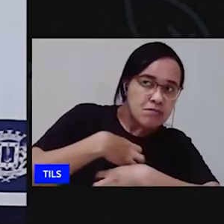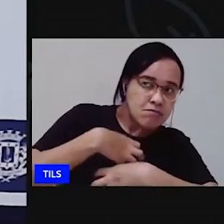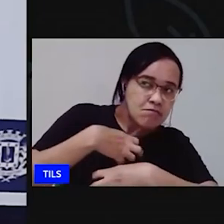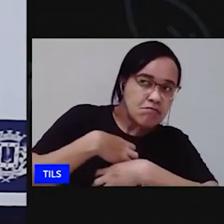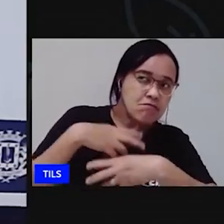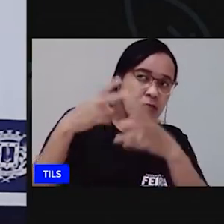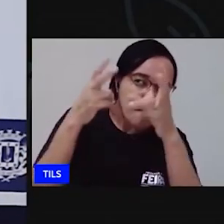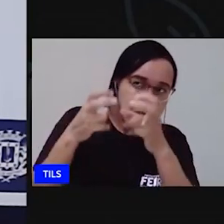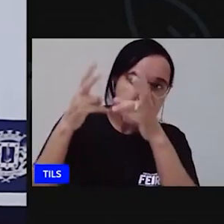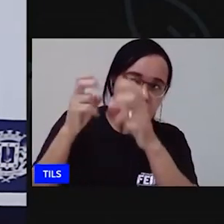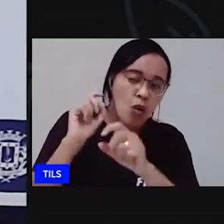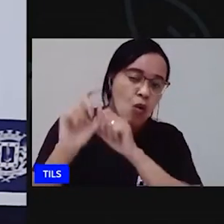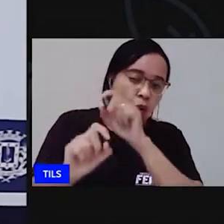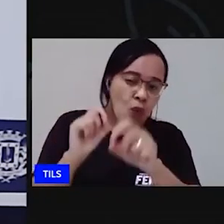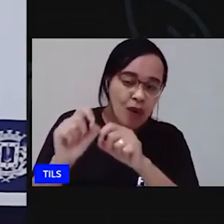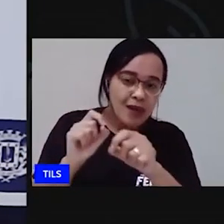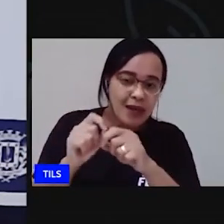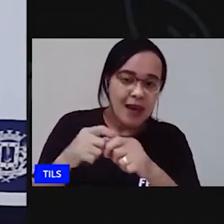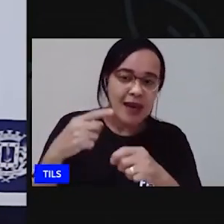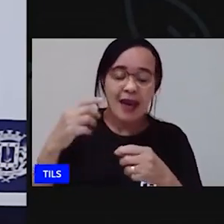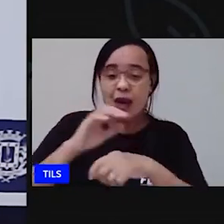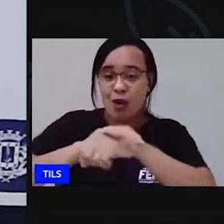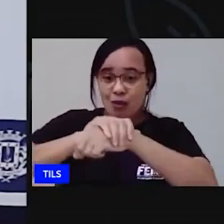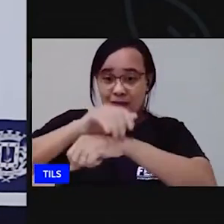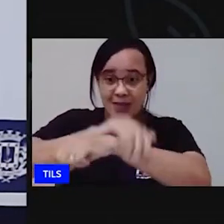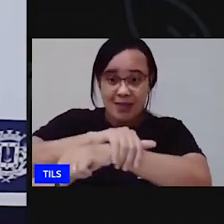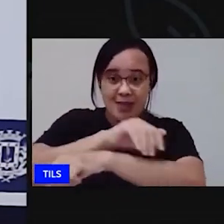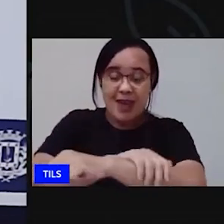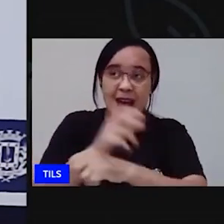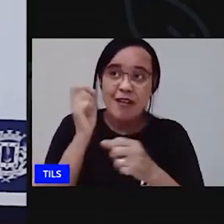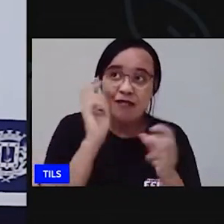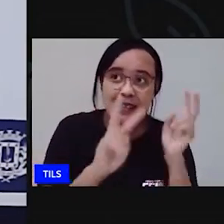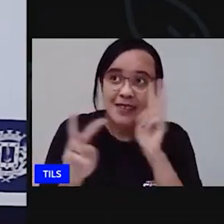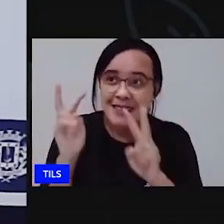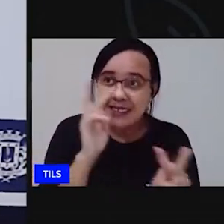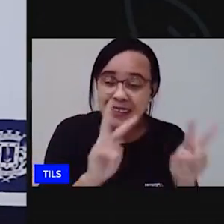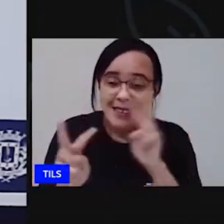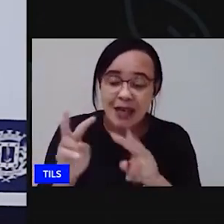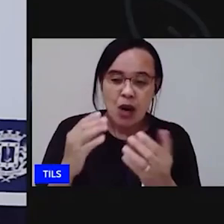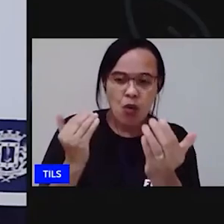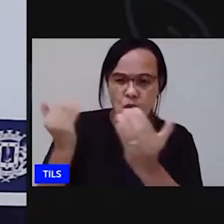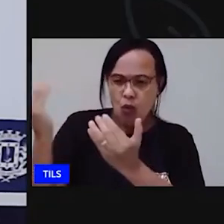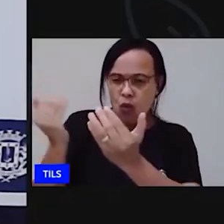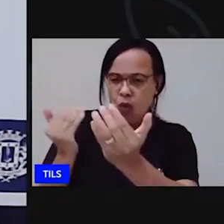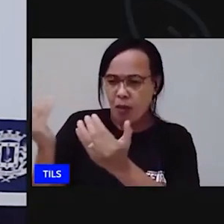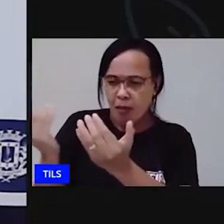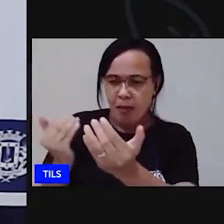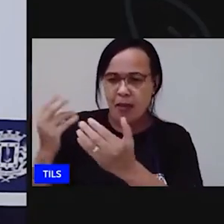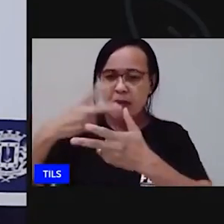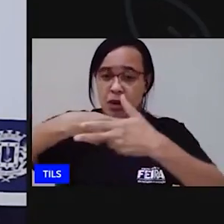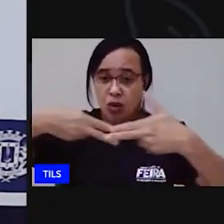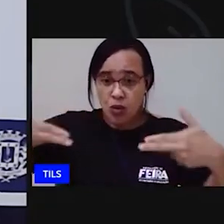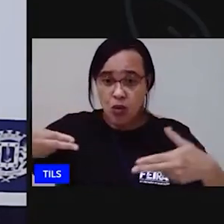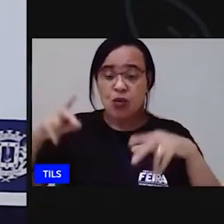comparação de objetos seja por peso tamanho cor forma